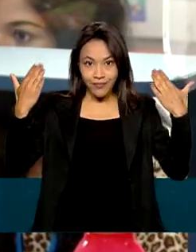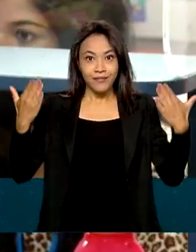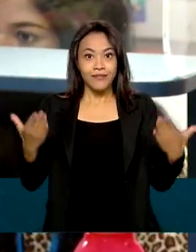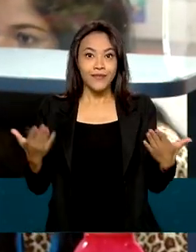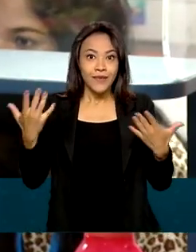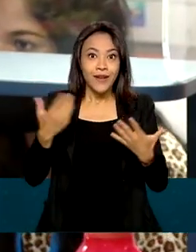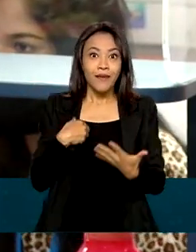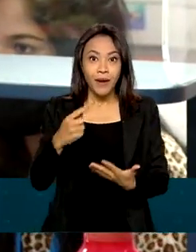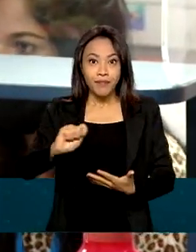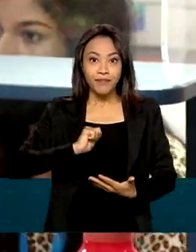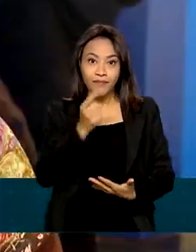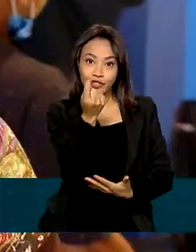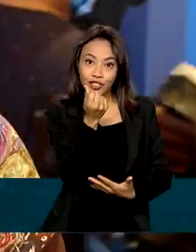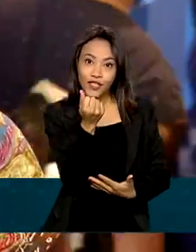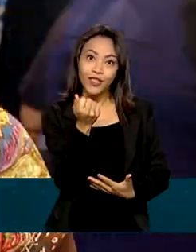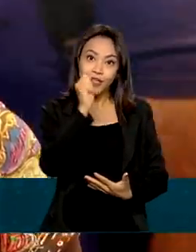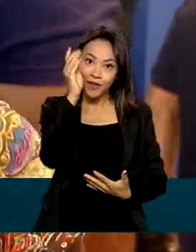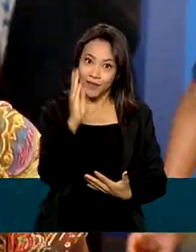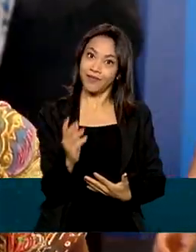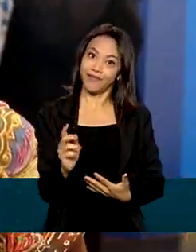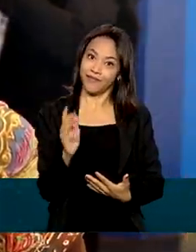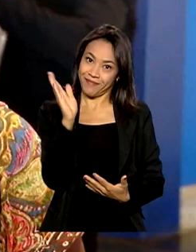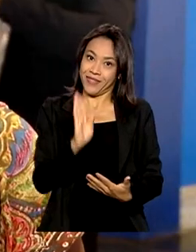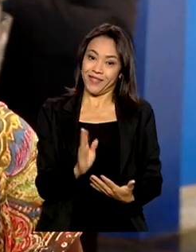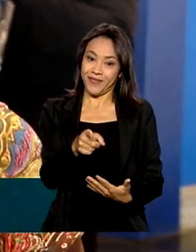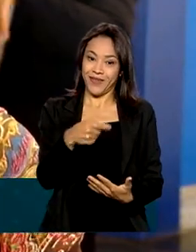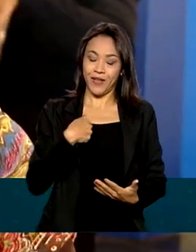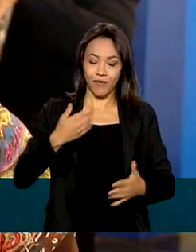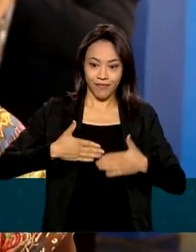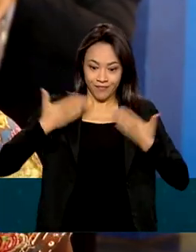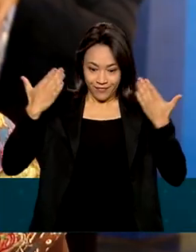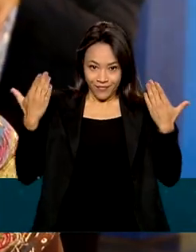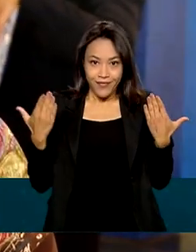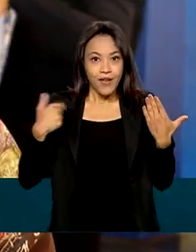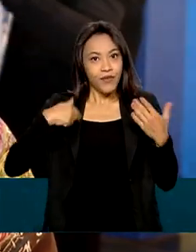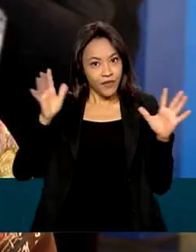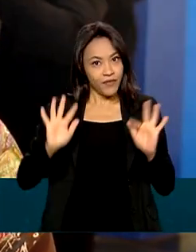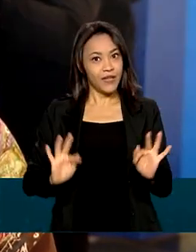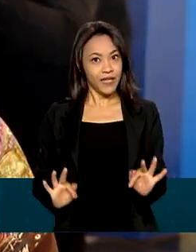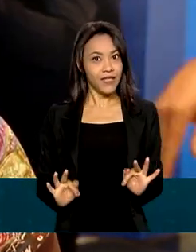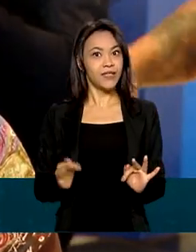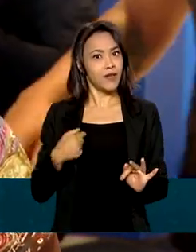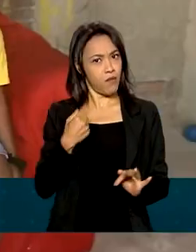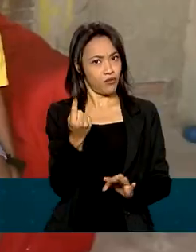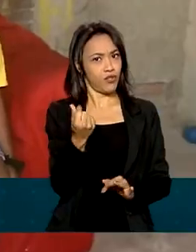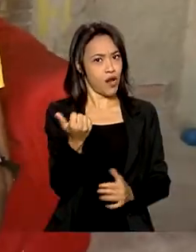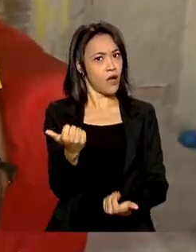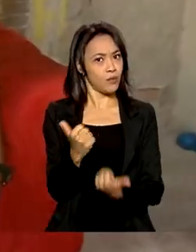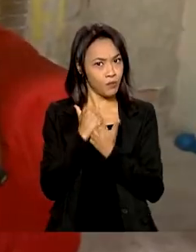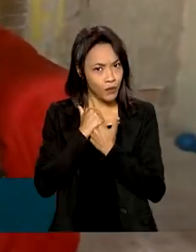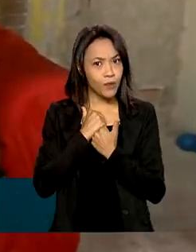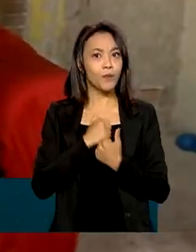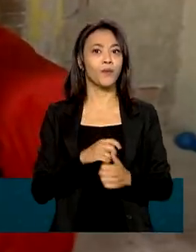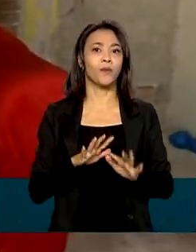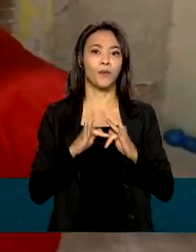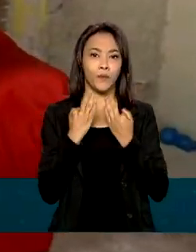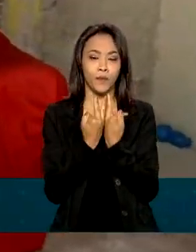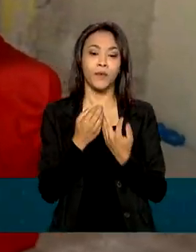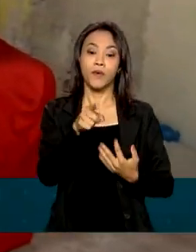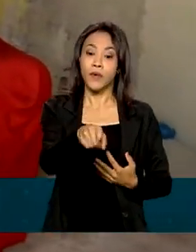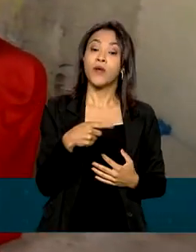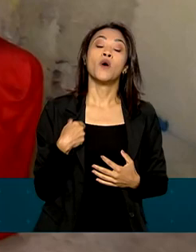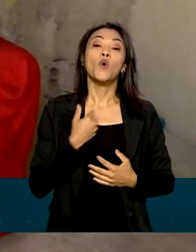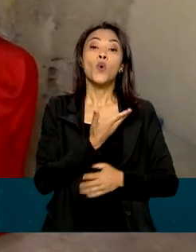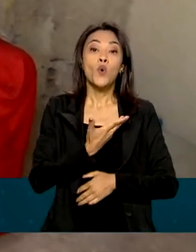no Auxílio Brasil. Foi uma surpresa. Fiquei muito feliz, porque é uma grande ajuda. O rastreamento digital do